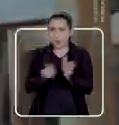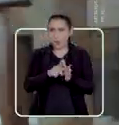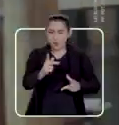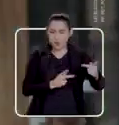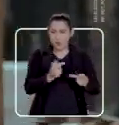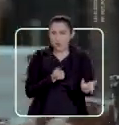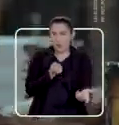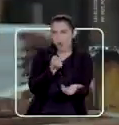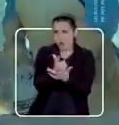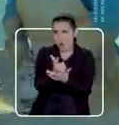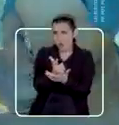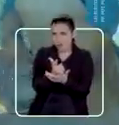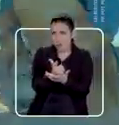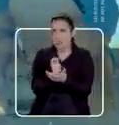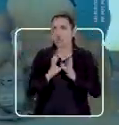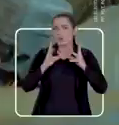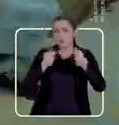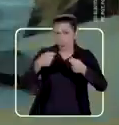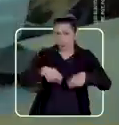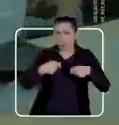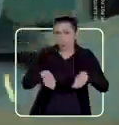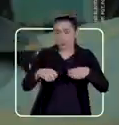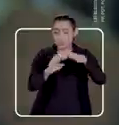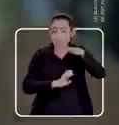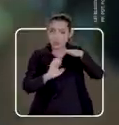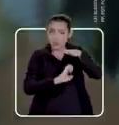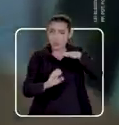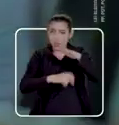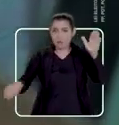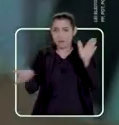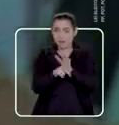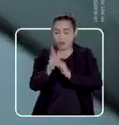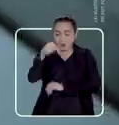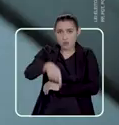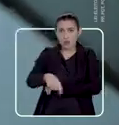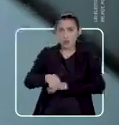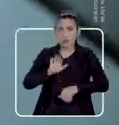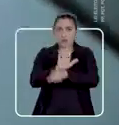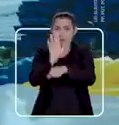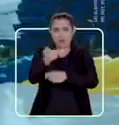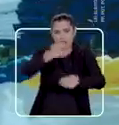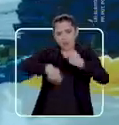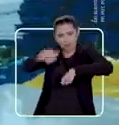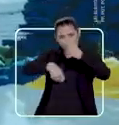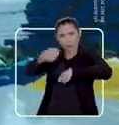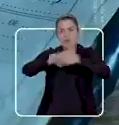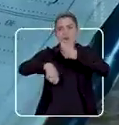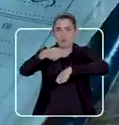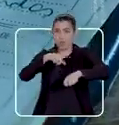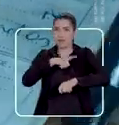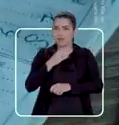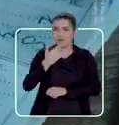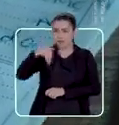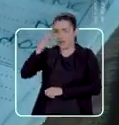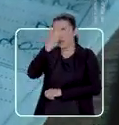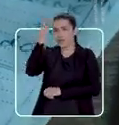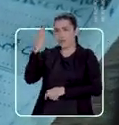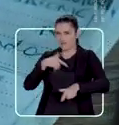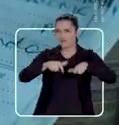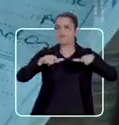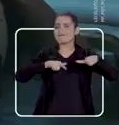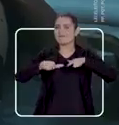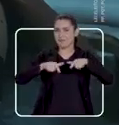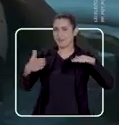Comprac, onde o governo compra o que precisa de empresas locais para aquecer a economia e empregar mais